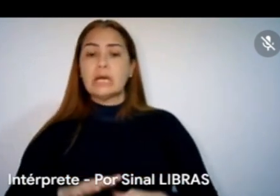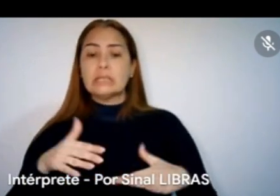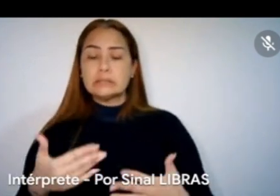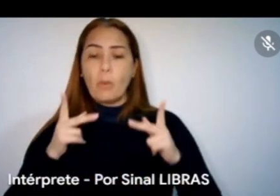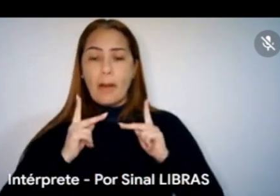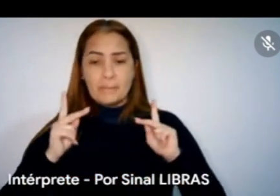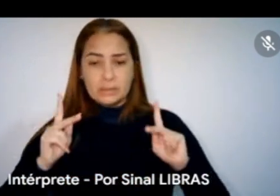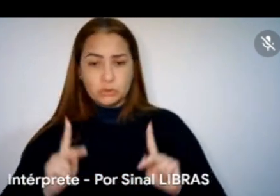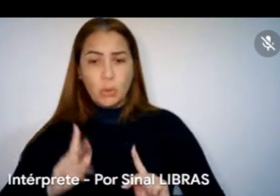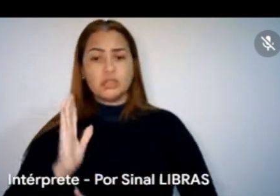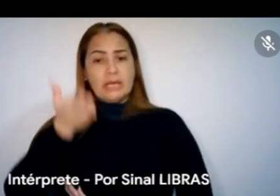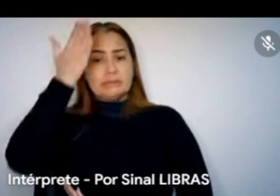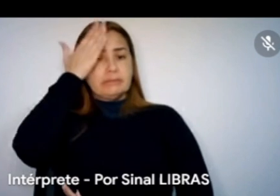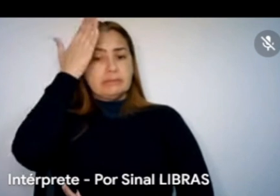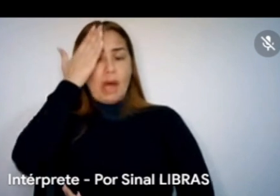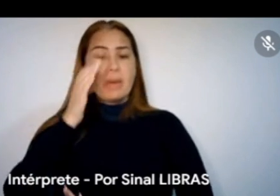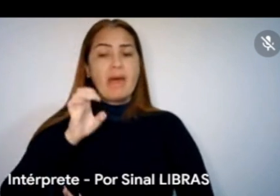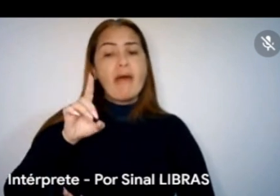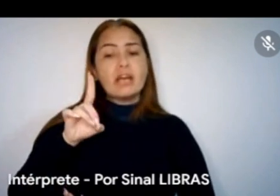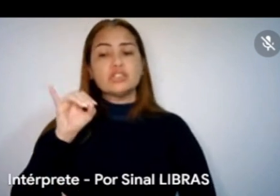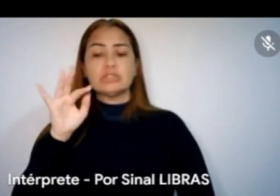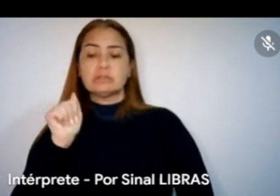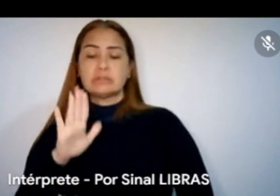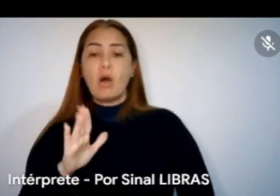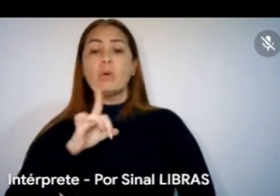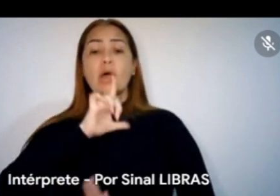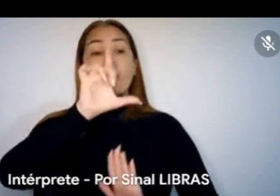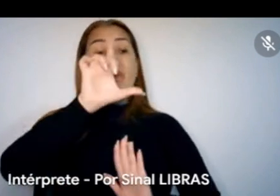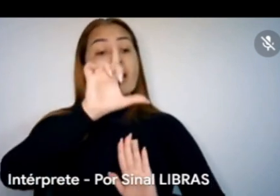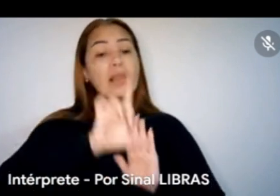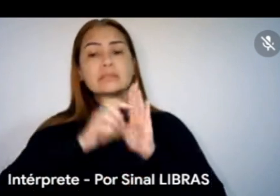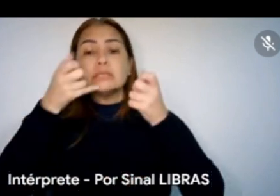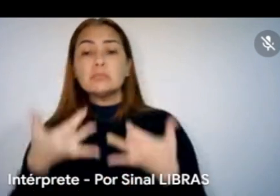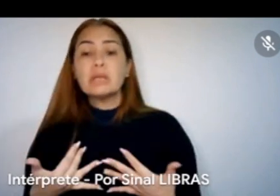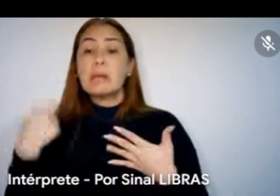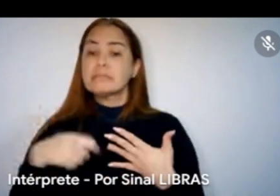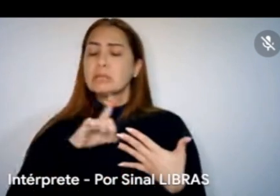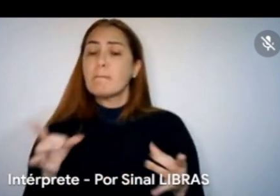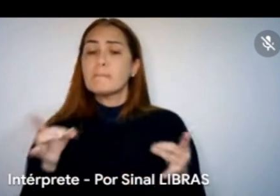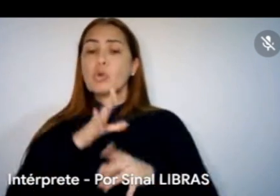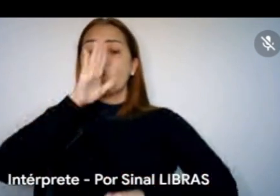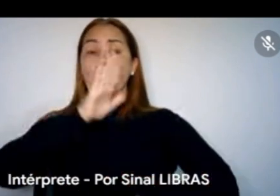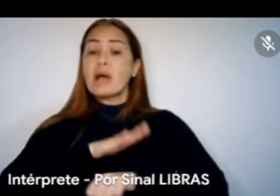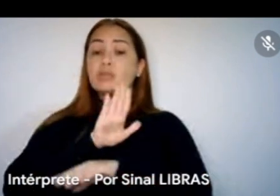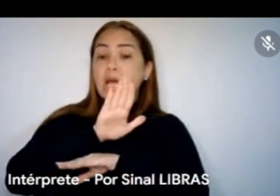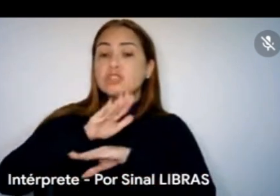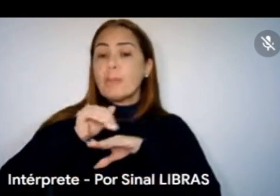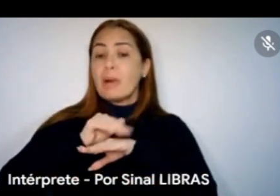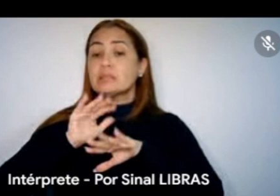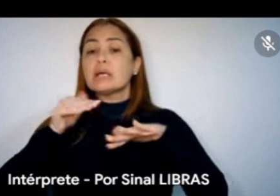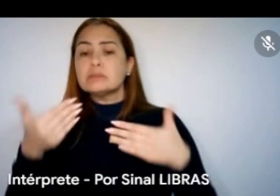qual a lista que tem que ter prontinho no dia que vocês forem chamar. Então, isso diminui muito,